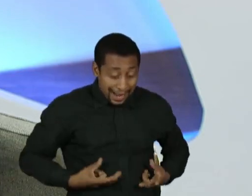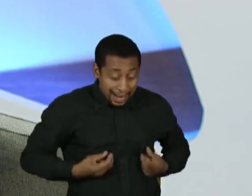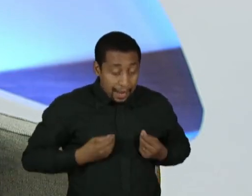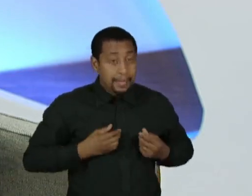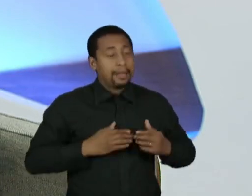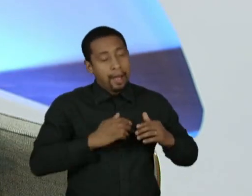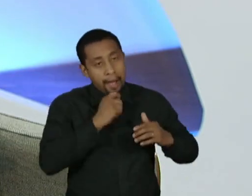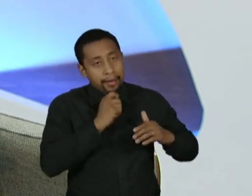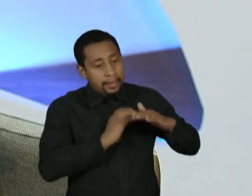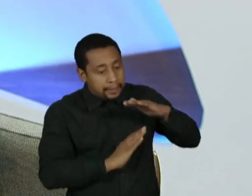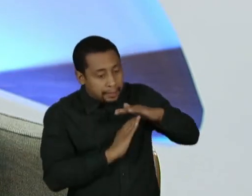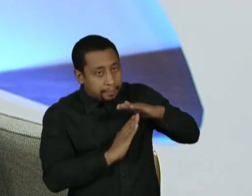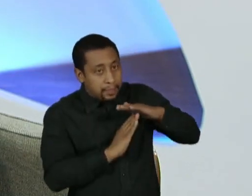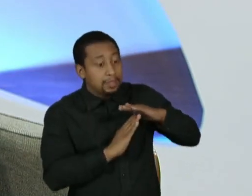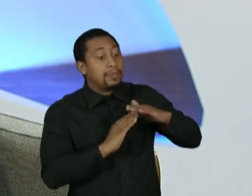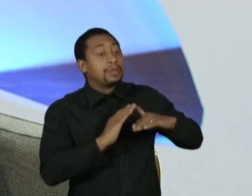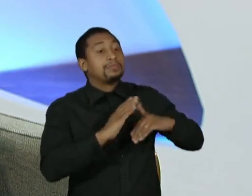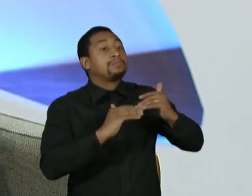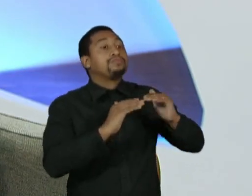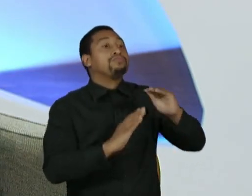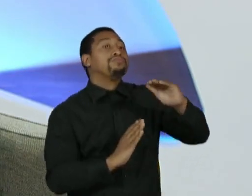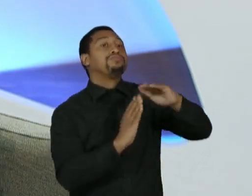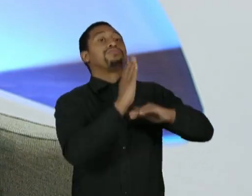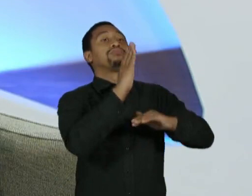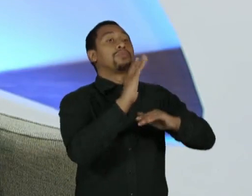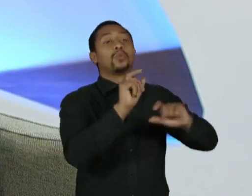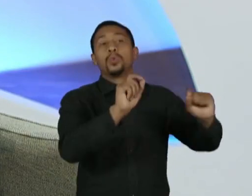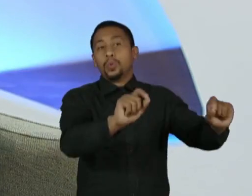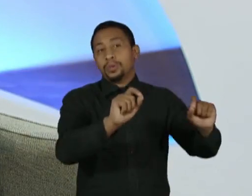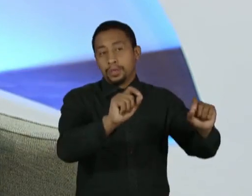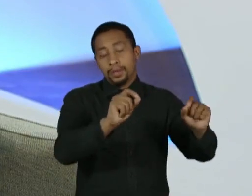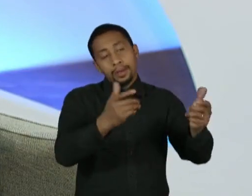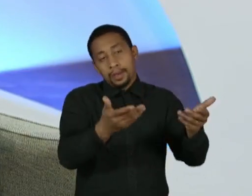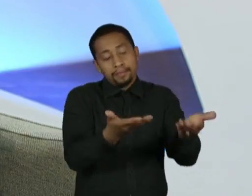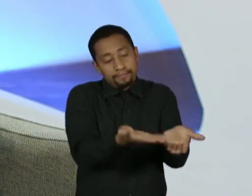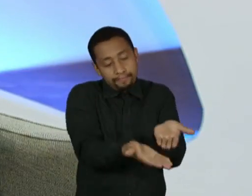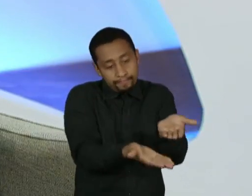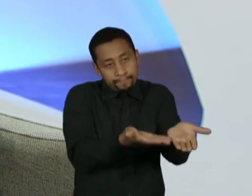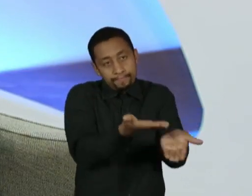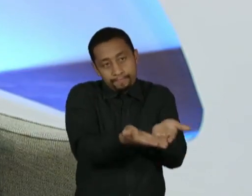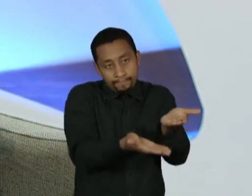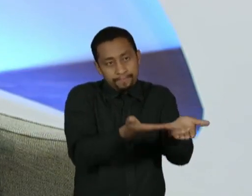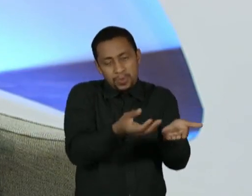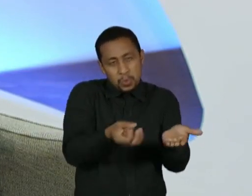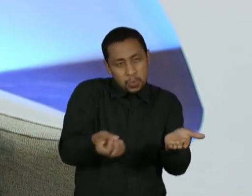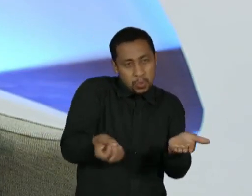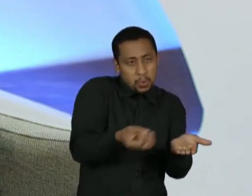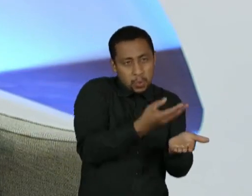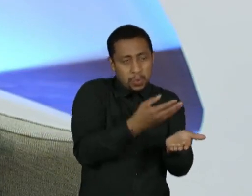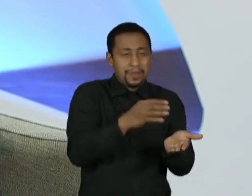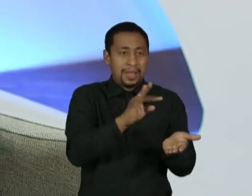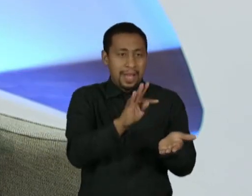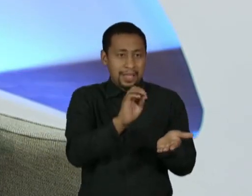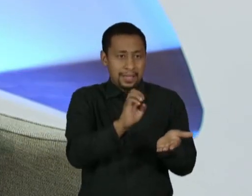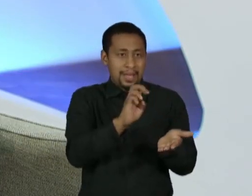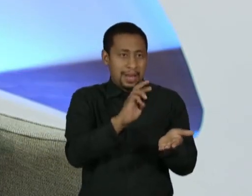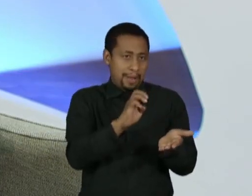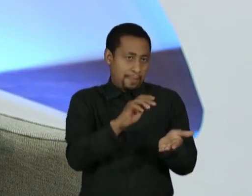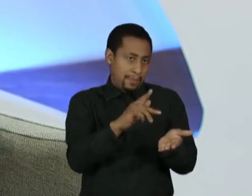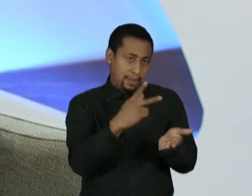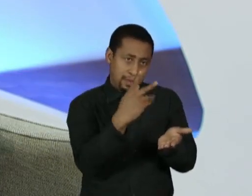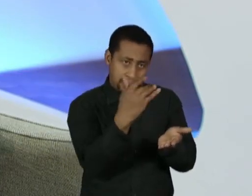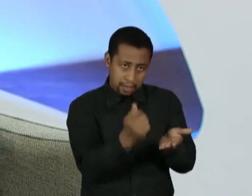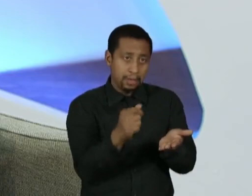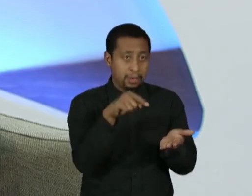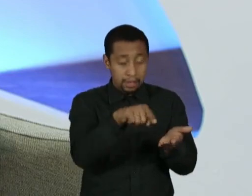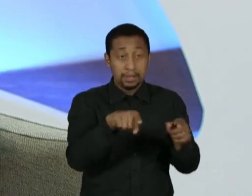imunoterapia, que envolve as vacinas e as vacinas de RNA. Tem estudos interessantes já em câncer de